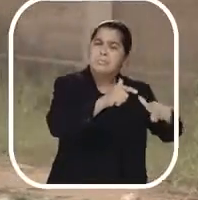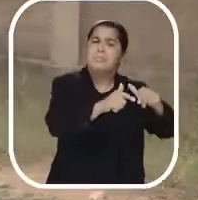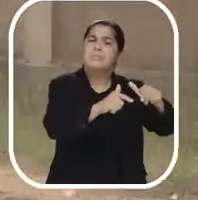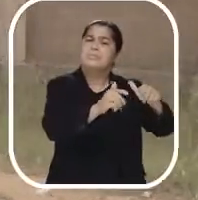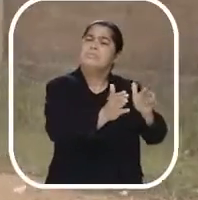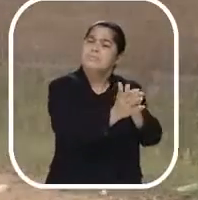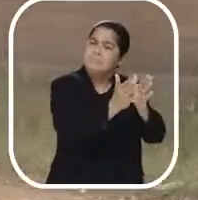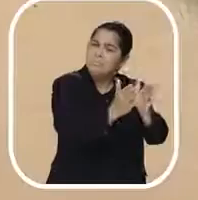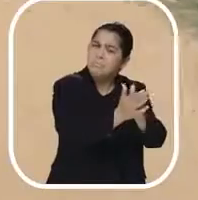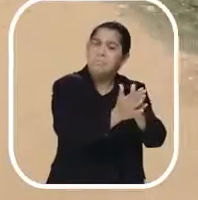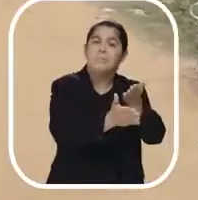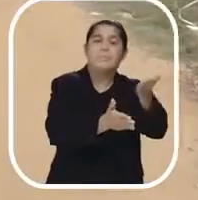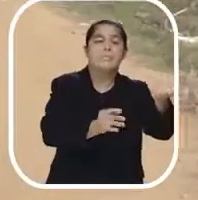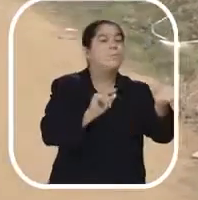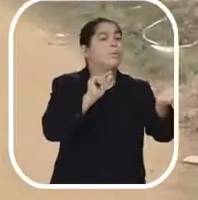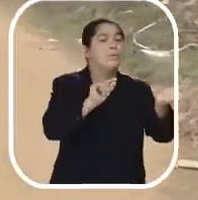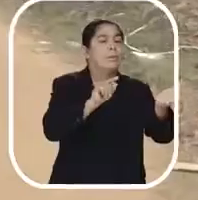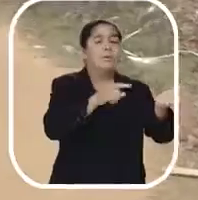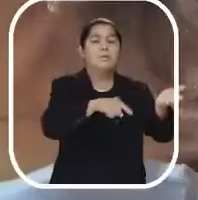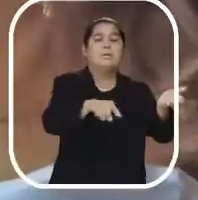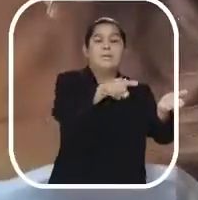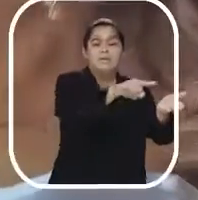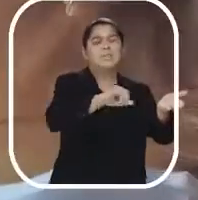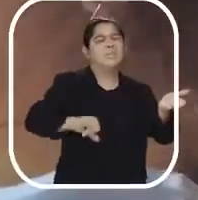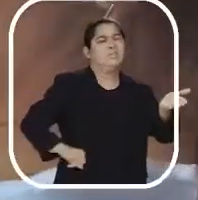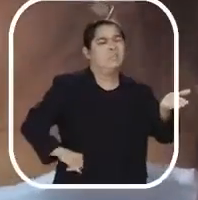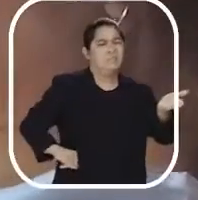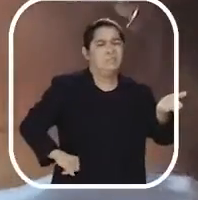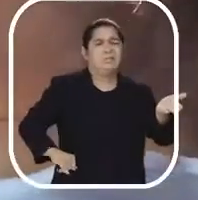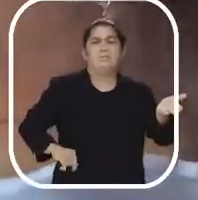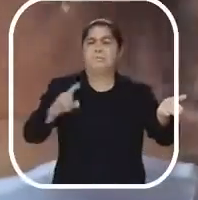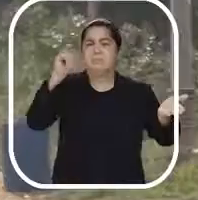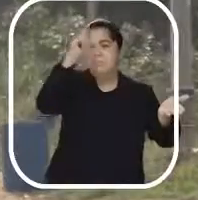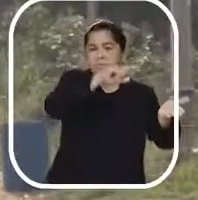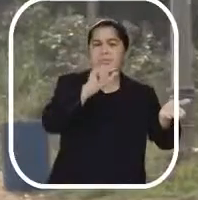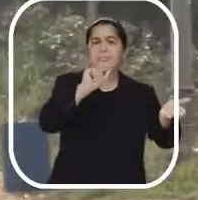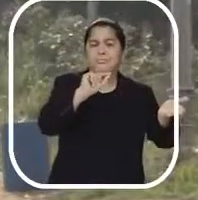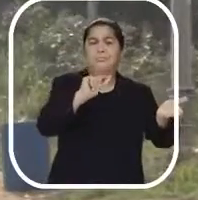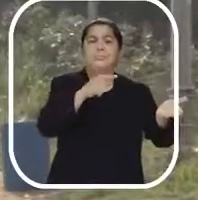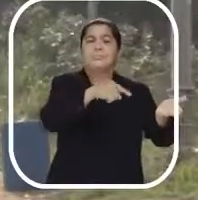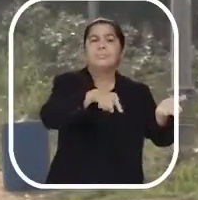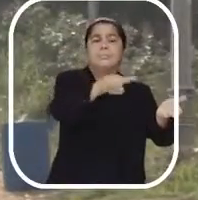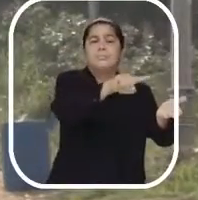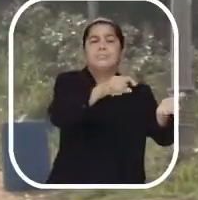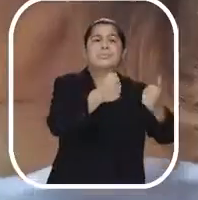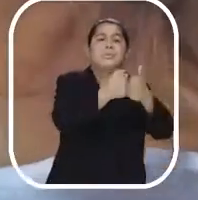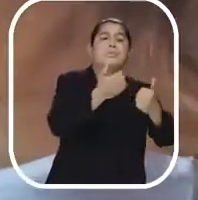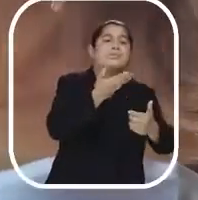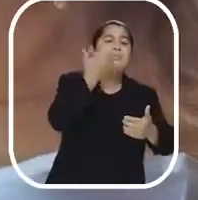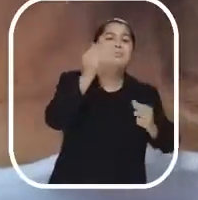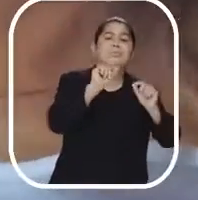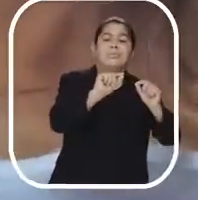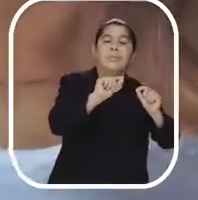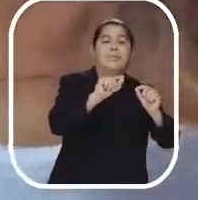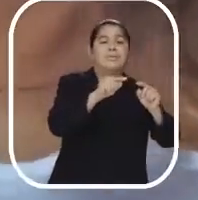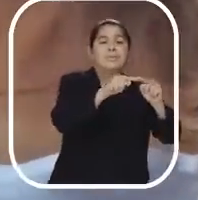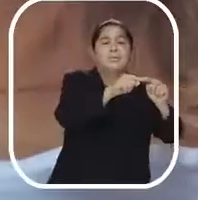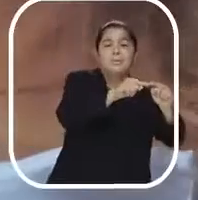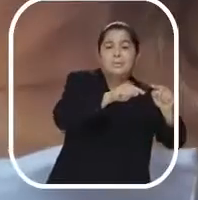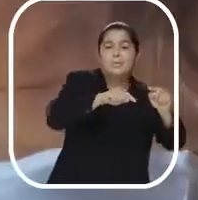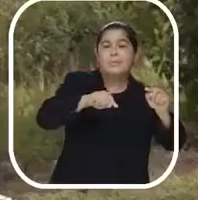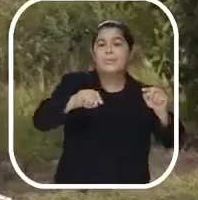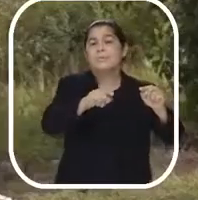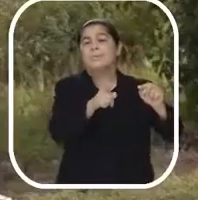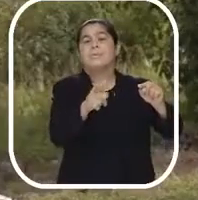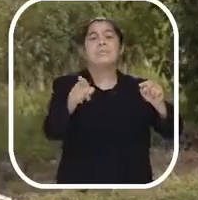trabalhadores. E essas pessoas hoje enfrentam muitas dificuldades com os serviços. Que não tem uma